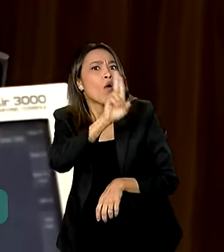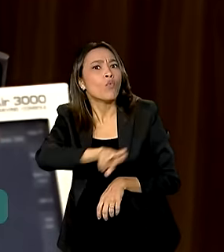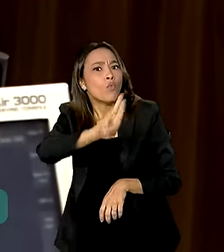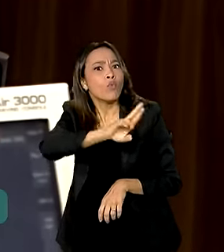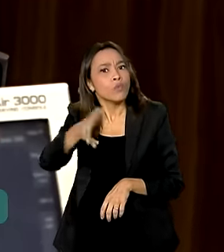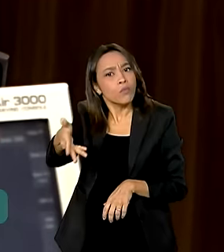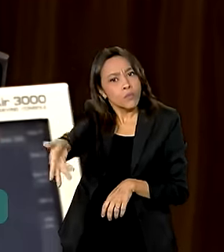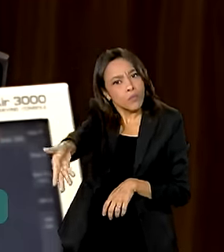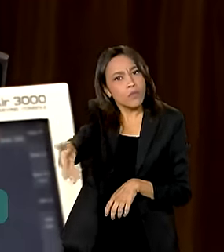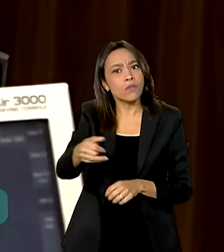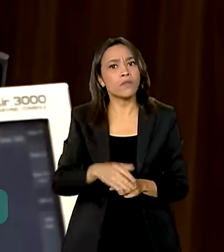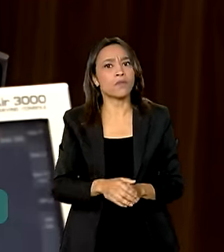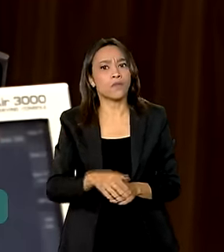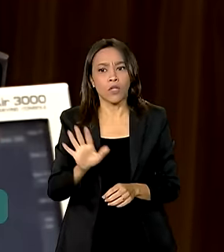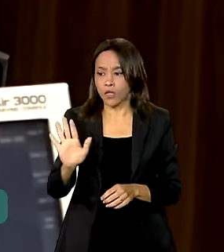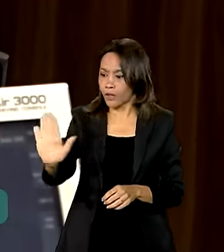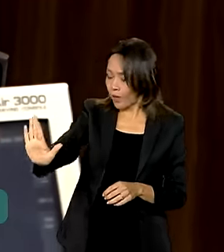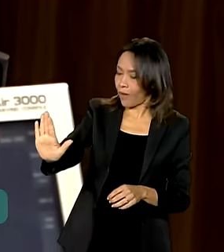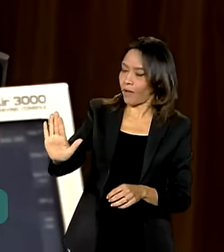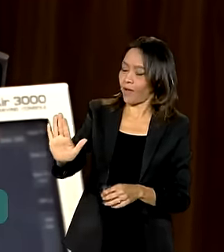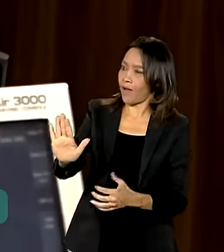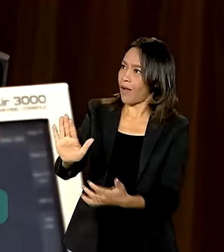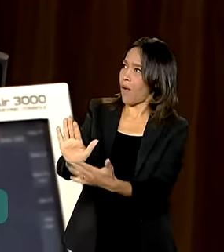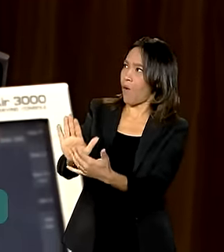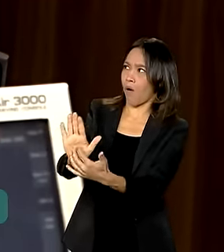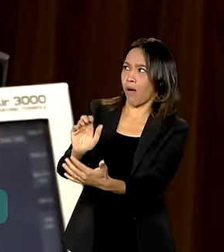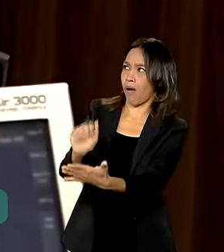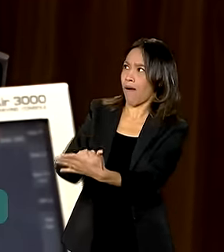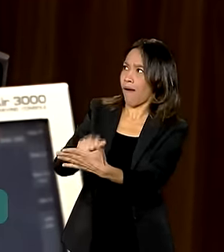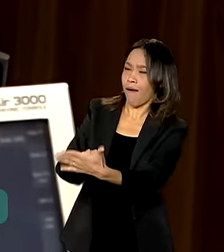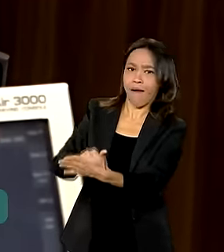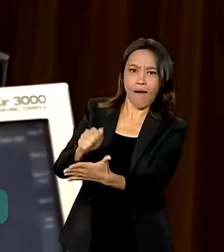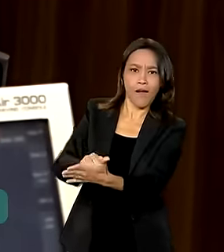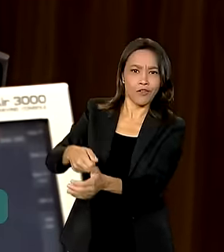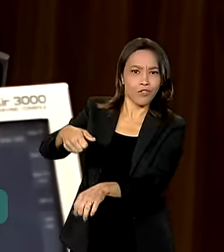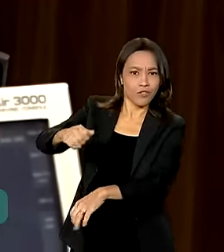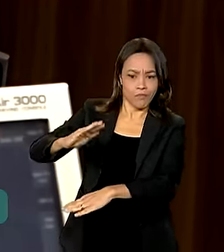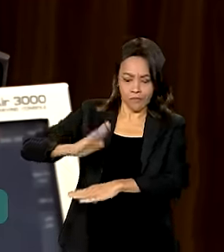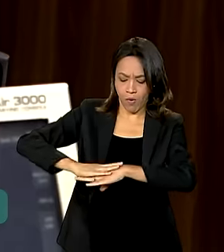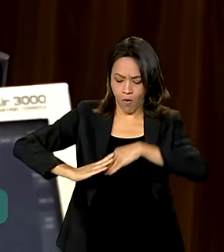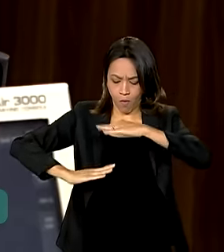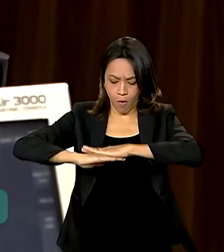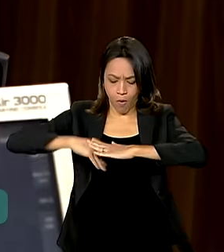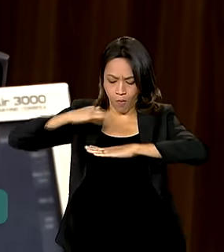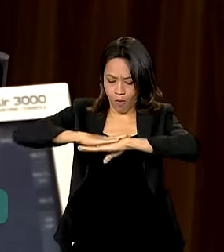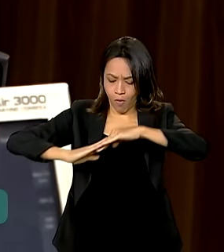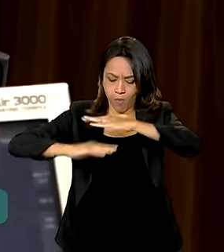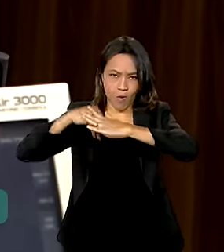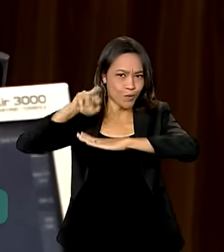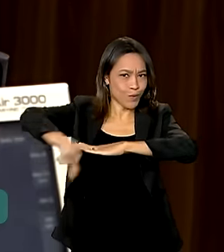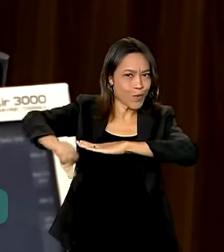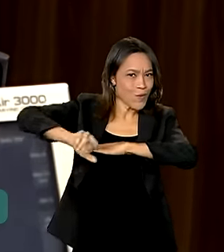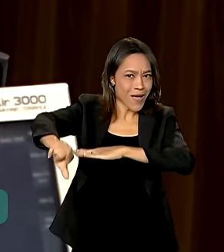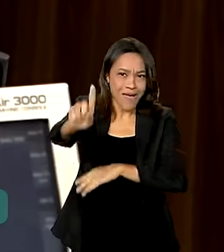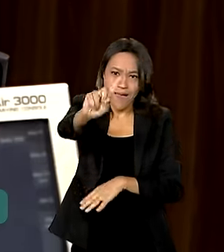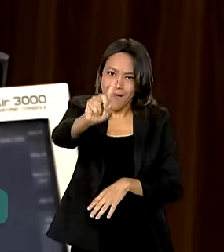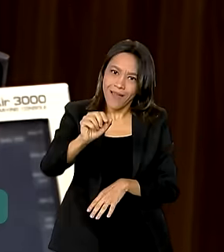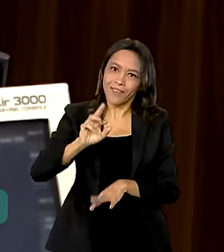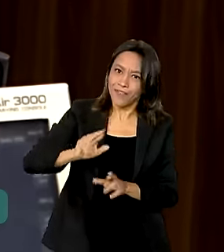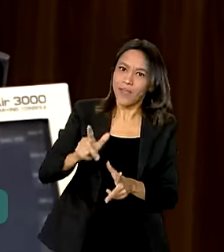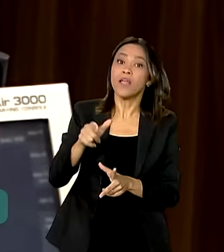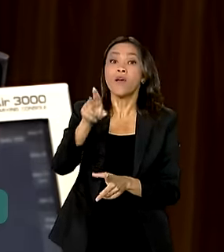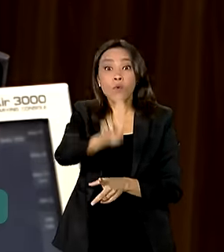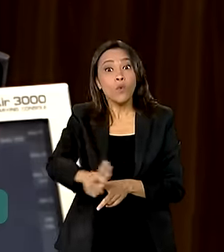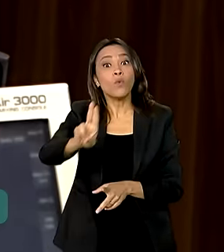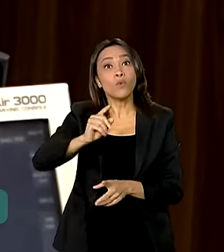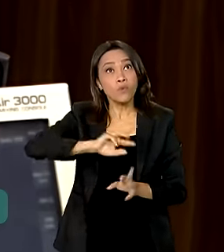industrial. Você toca na parede, você vê, você diz, gente, isso aqui não é de tijolos, no sentido convencional. Então, outros países utilizam